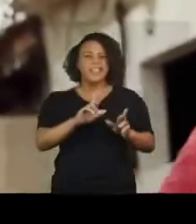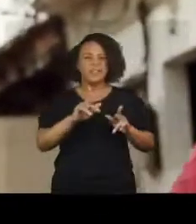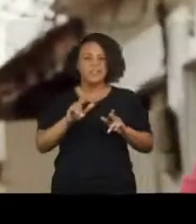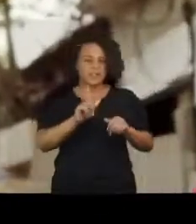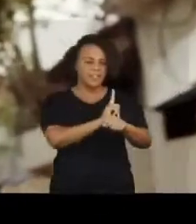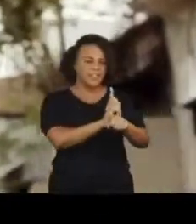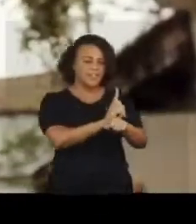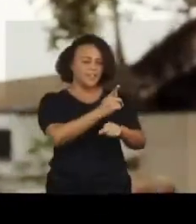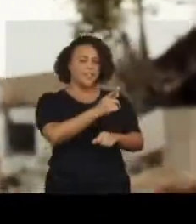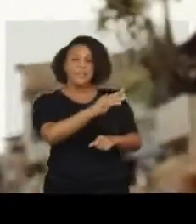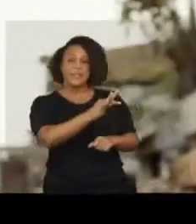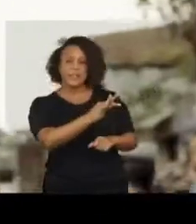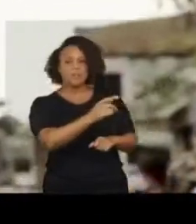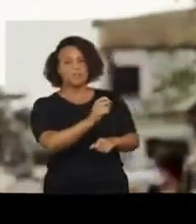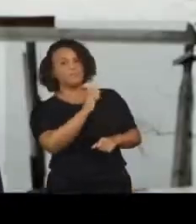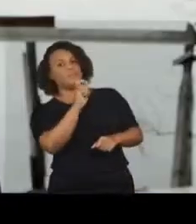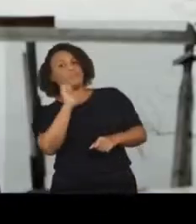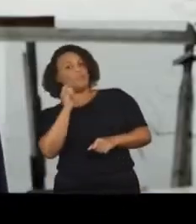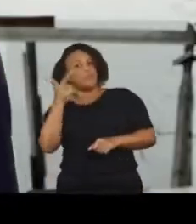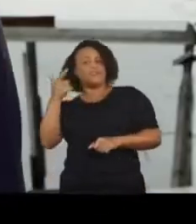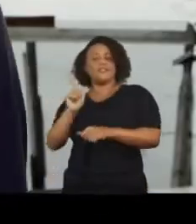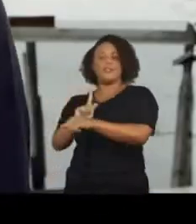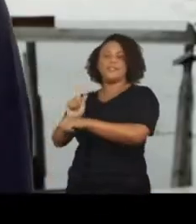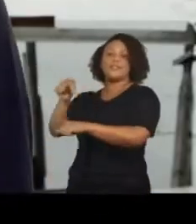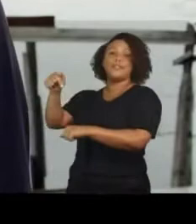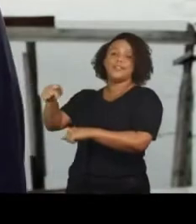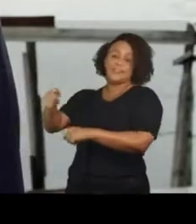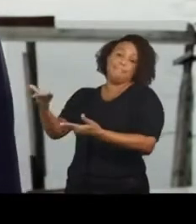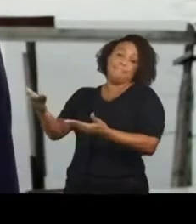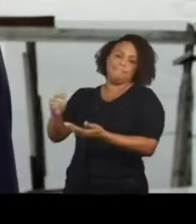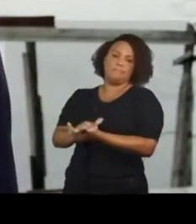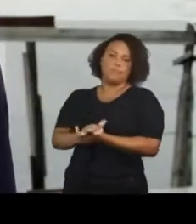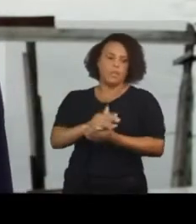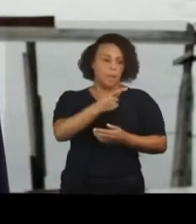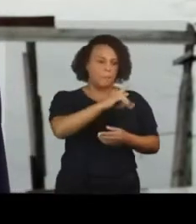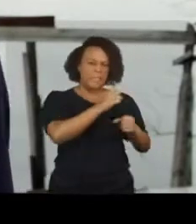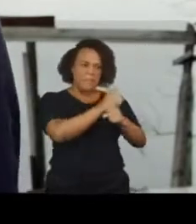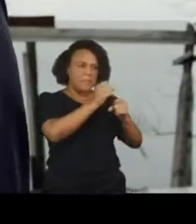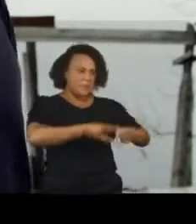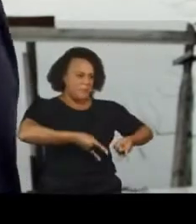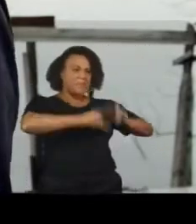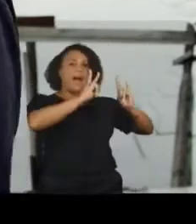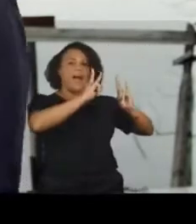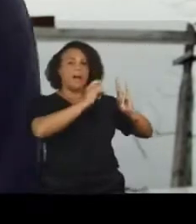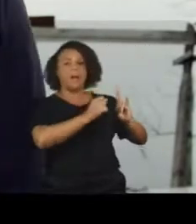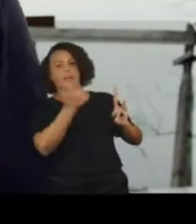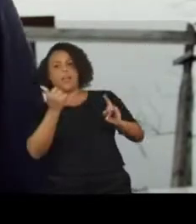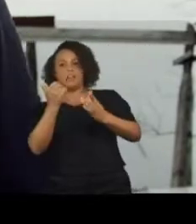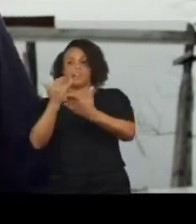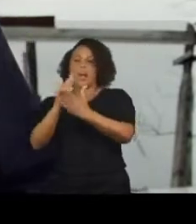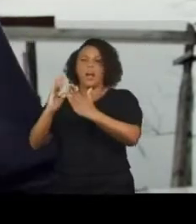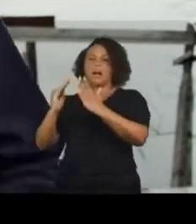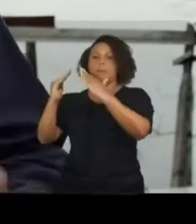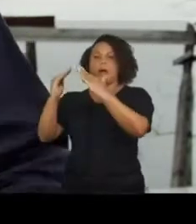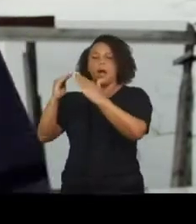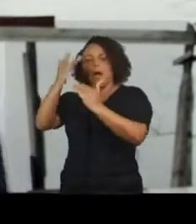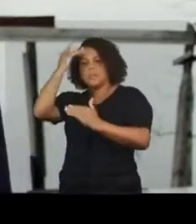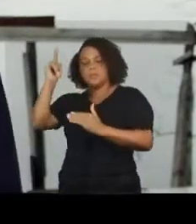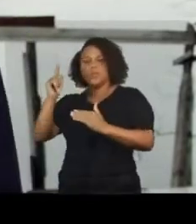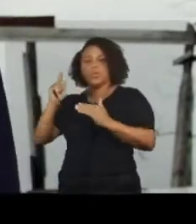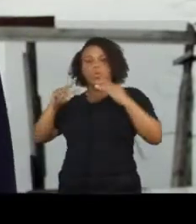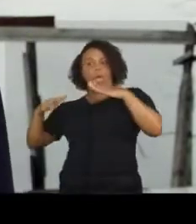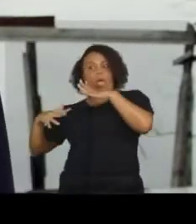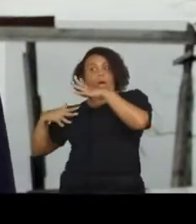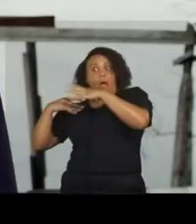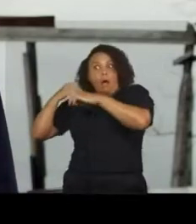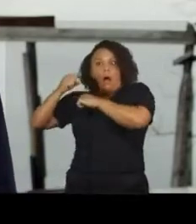Essa é a diferença entre a gestão do PT e as outras gestões que estão aí. Nós construímos, eles destroem